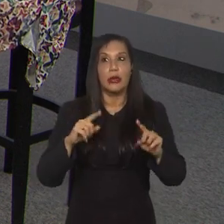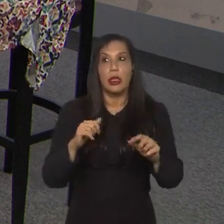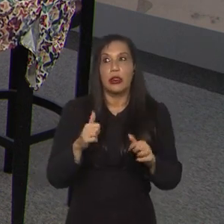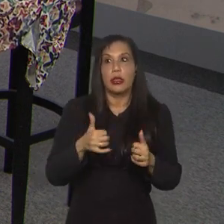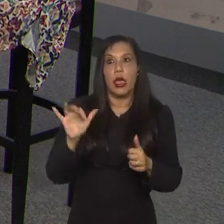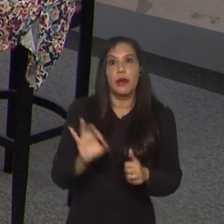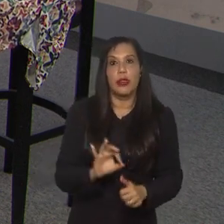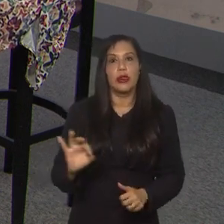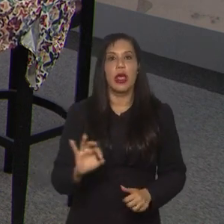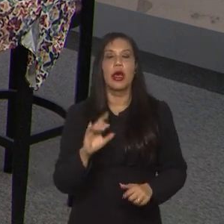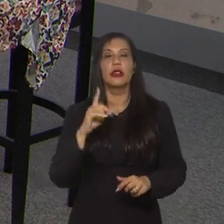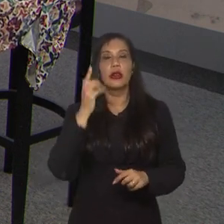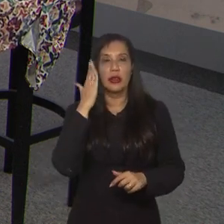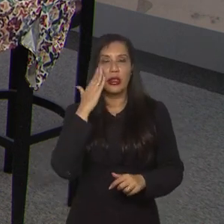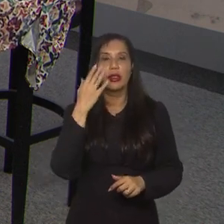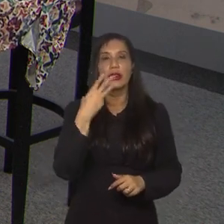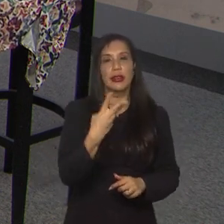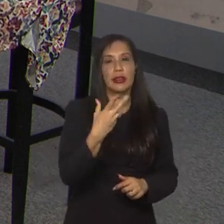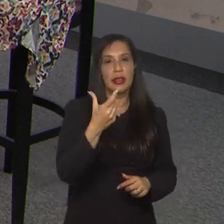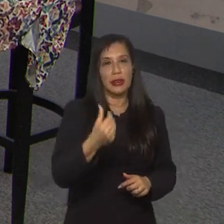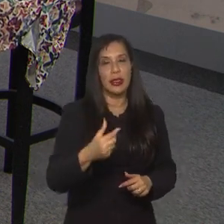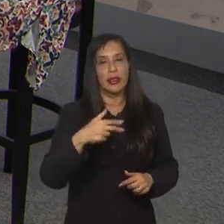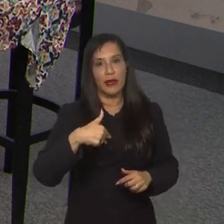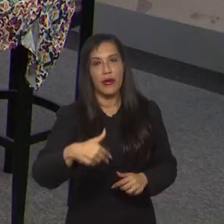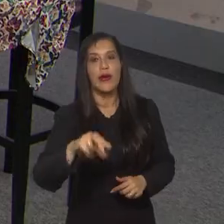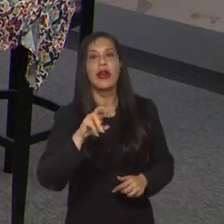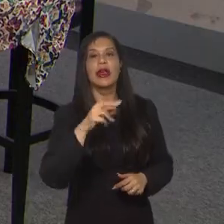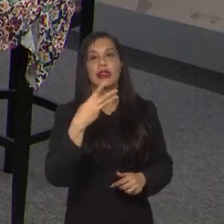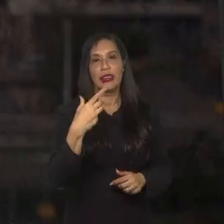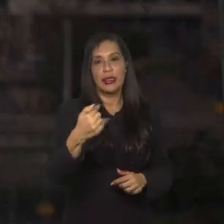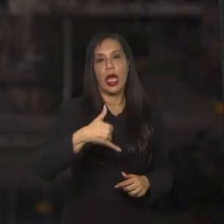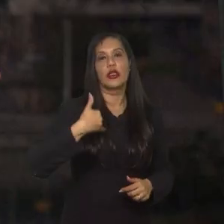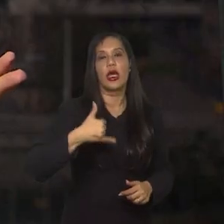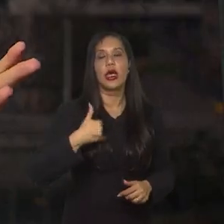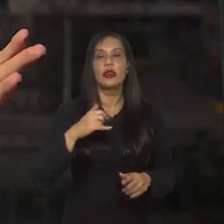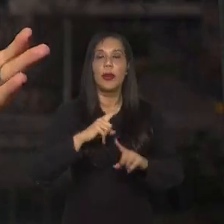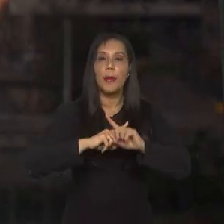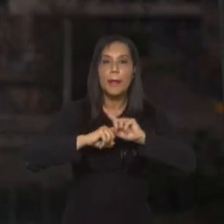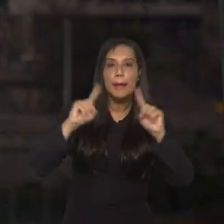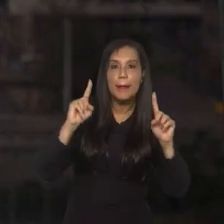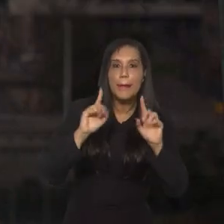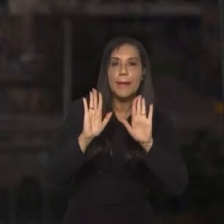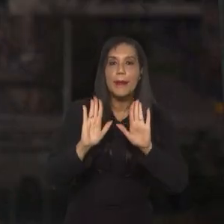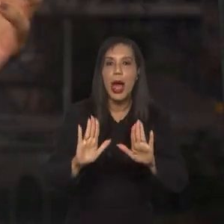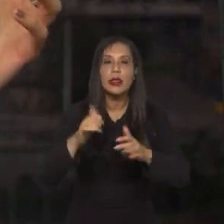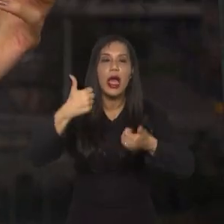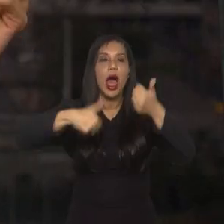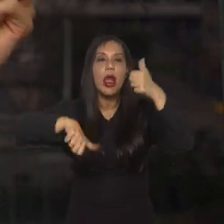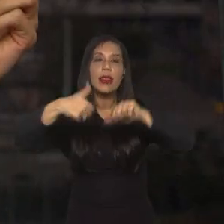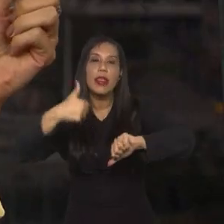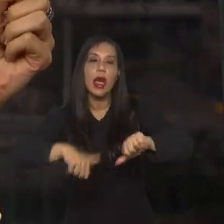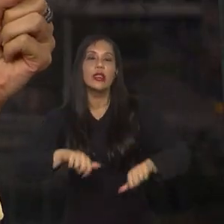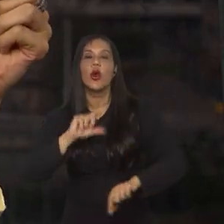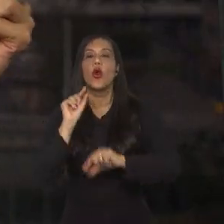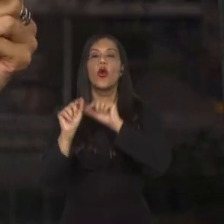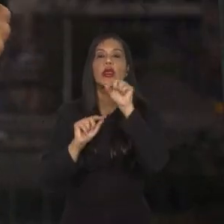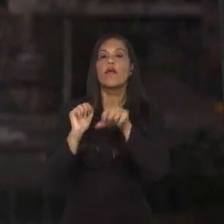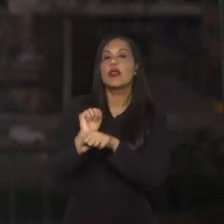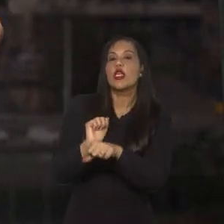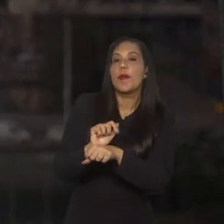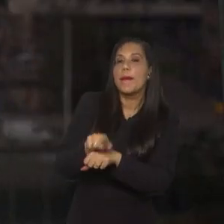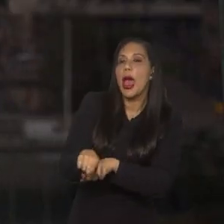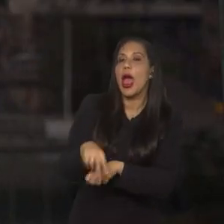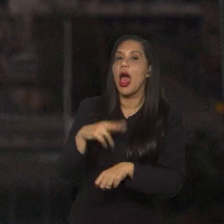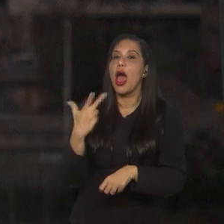período dela, é fato, ela tem 36, vai fazer 37 anos, mas a análise, Tati, o que você espera? Marta